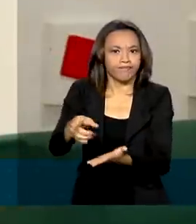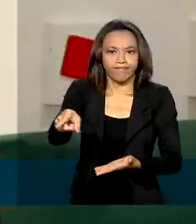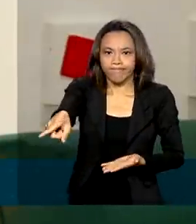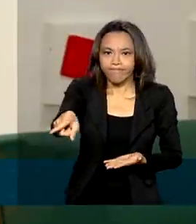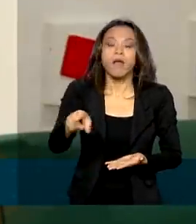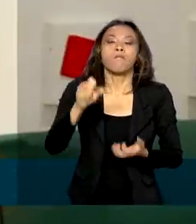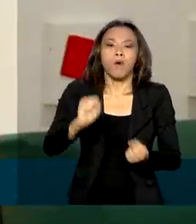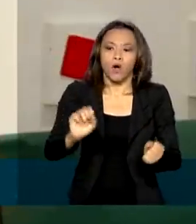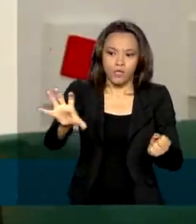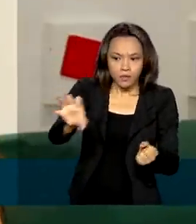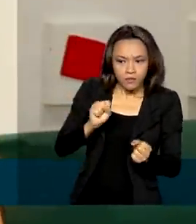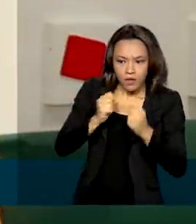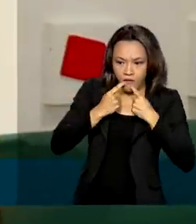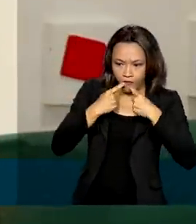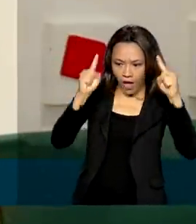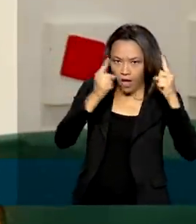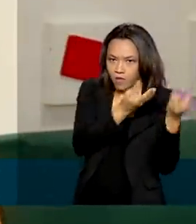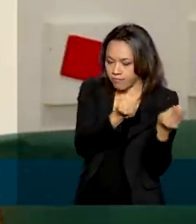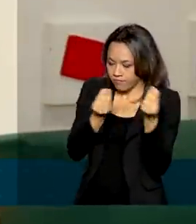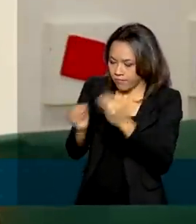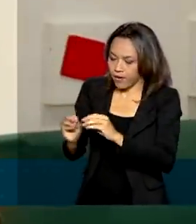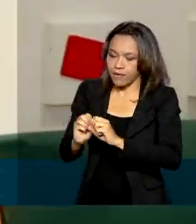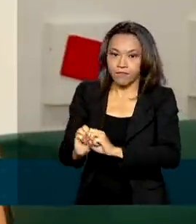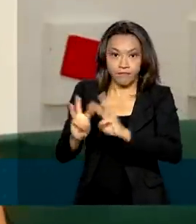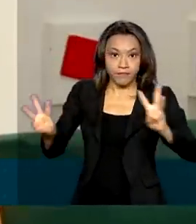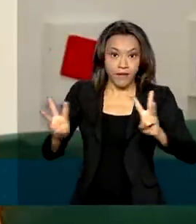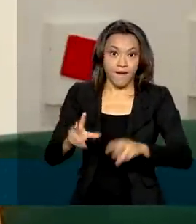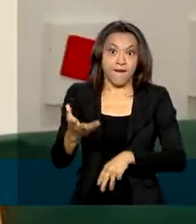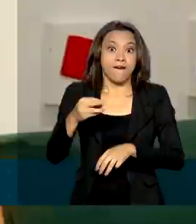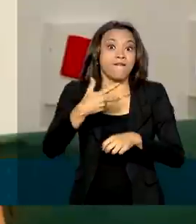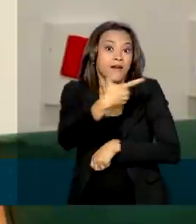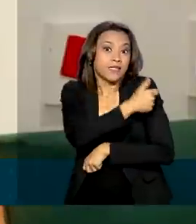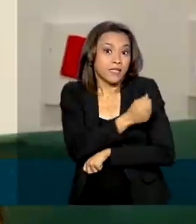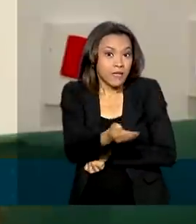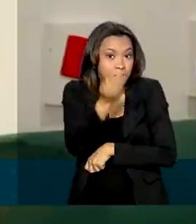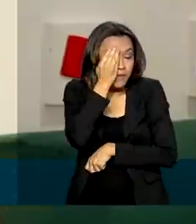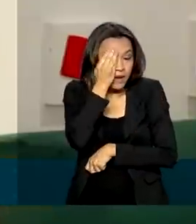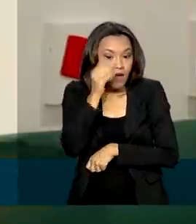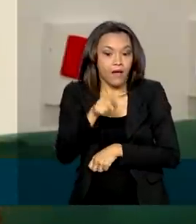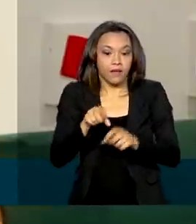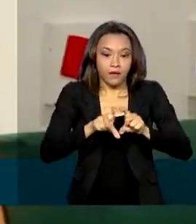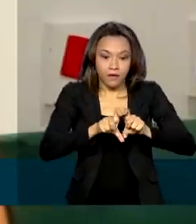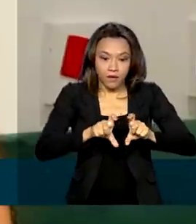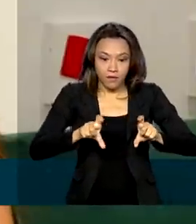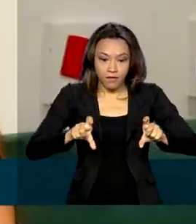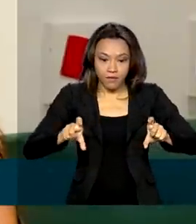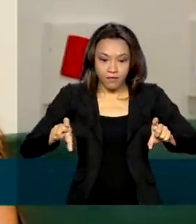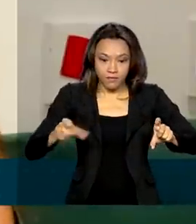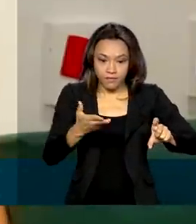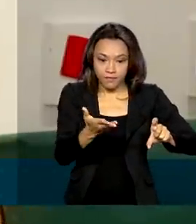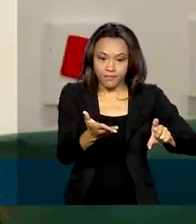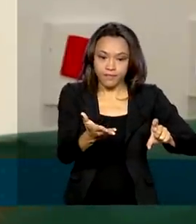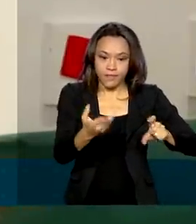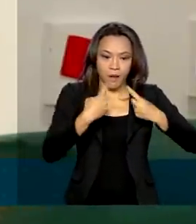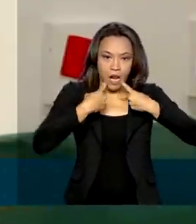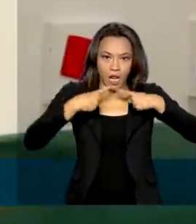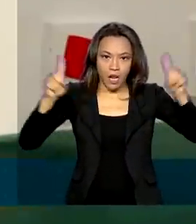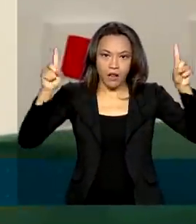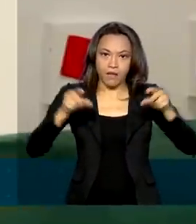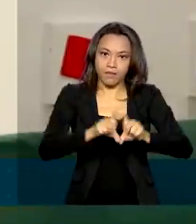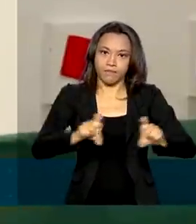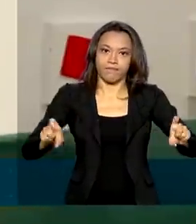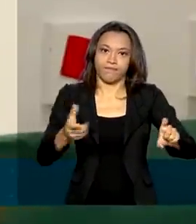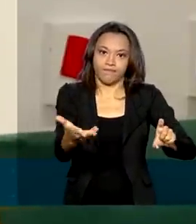faça essa denúncia para o canal. Vacina Pirata CNCP arroba mj.gov